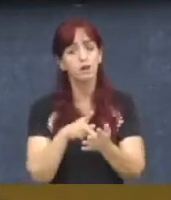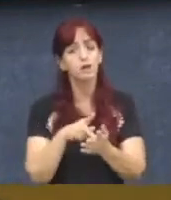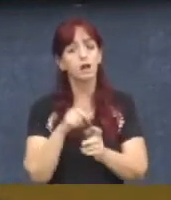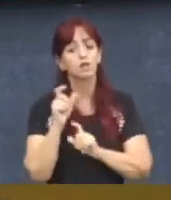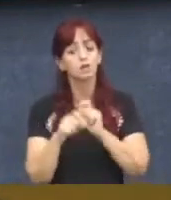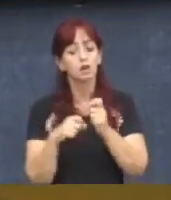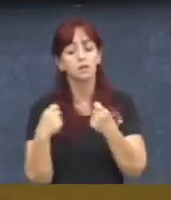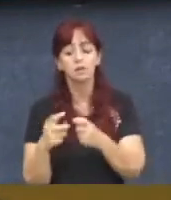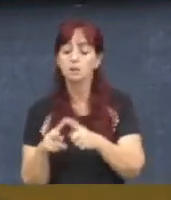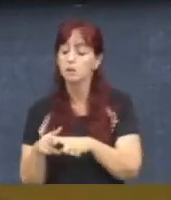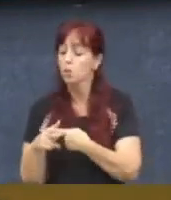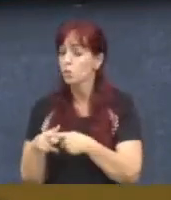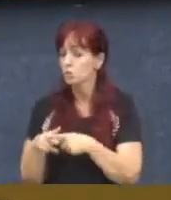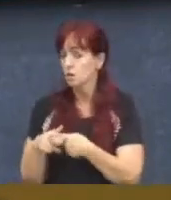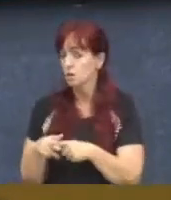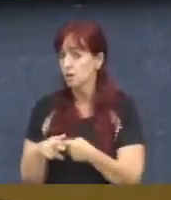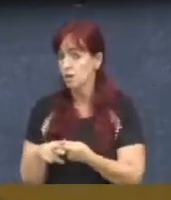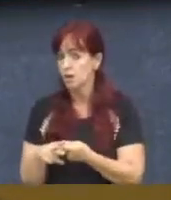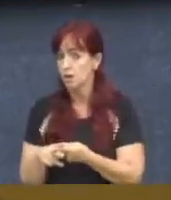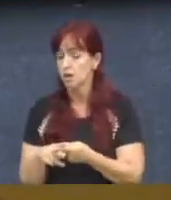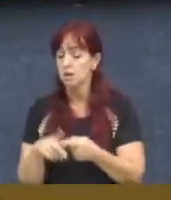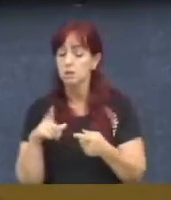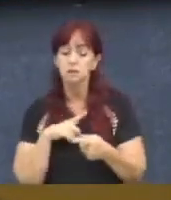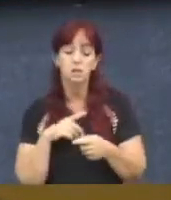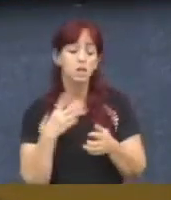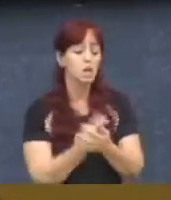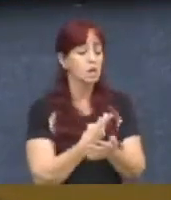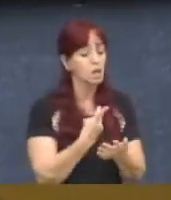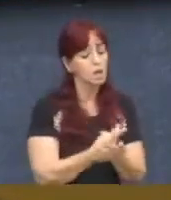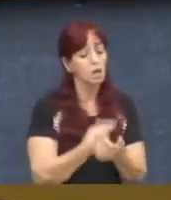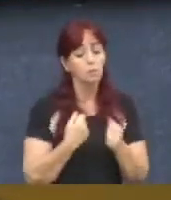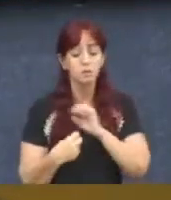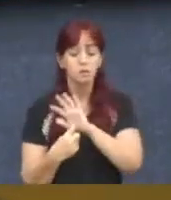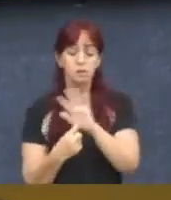e, se tiver alguma inconformidade, ser apontada. Obrigado, presidente. Obrigado,